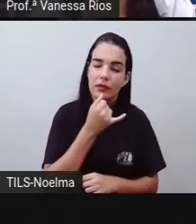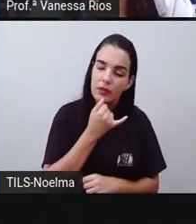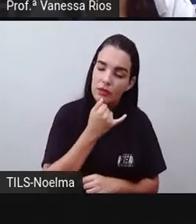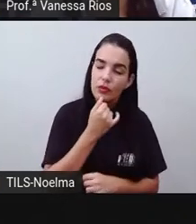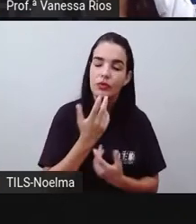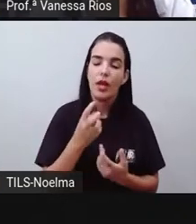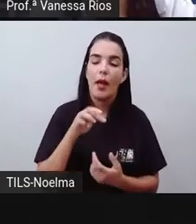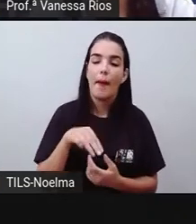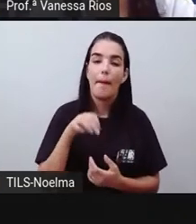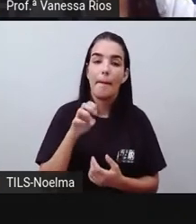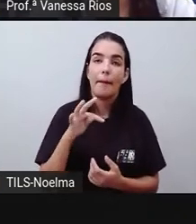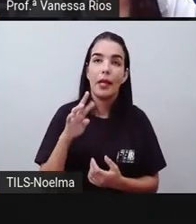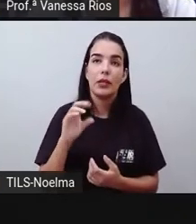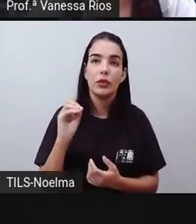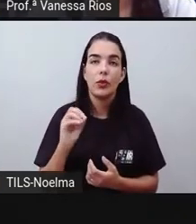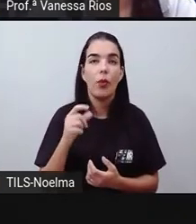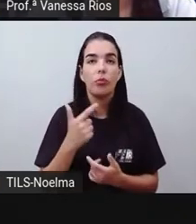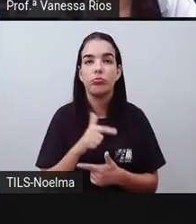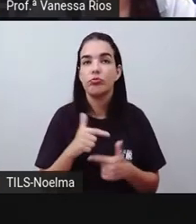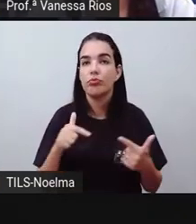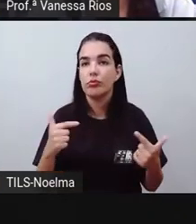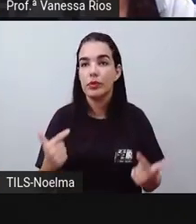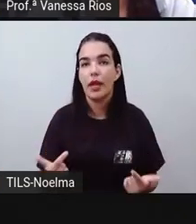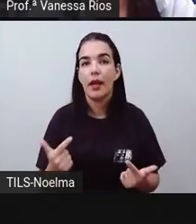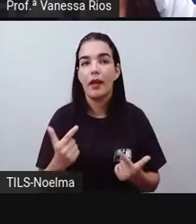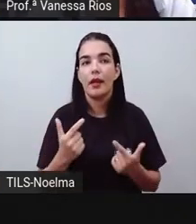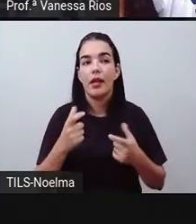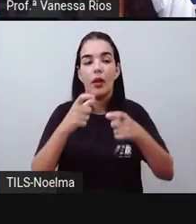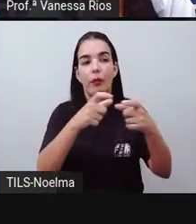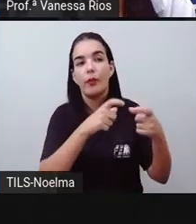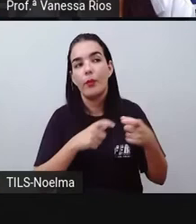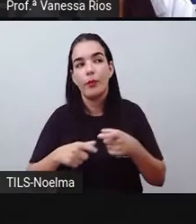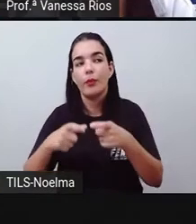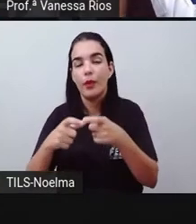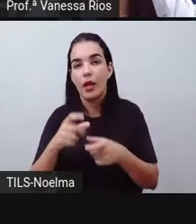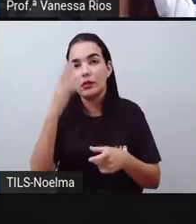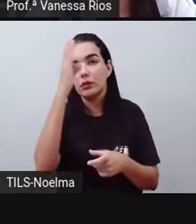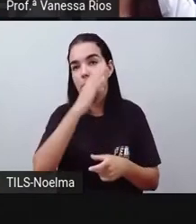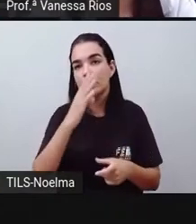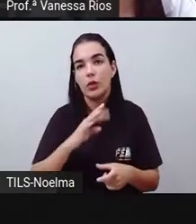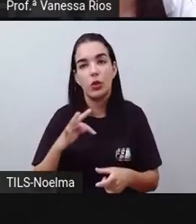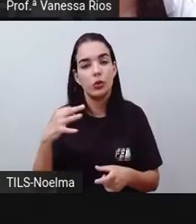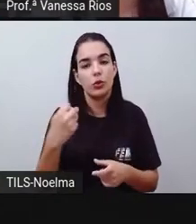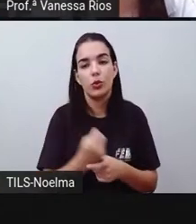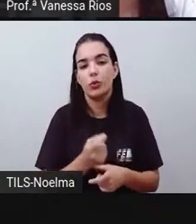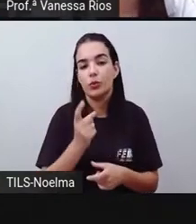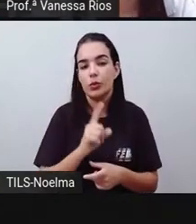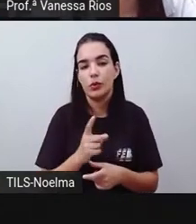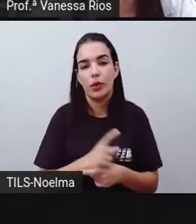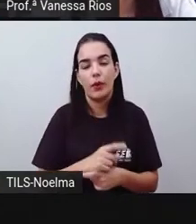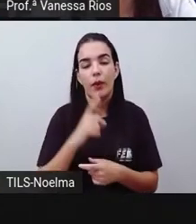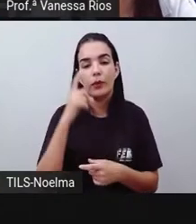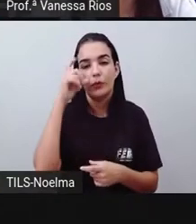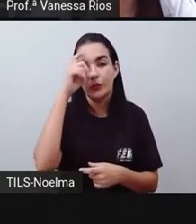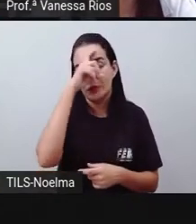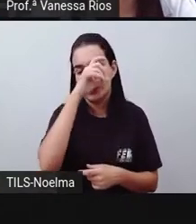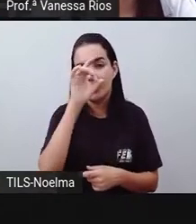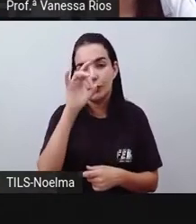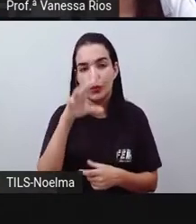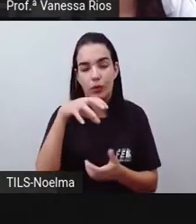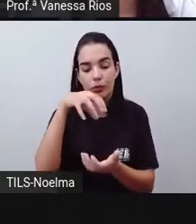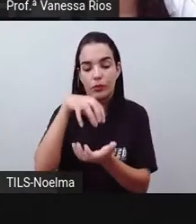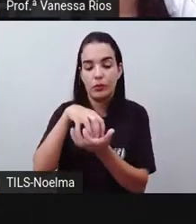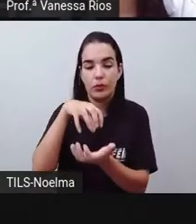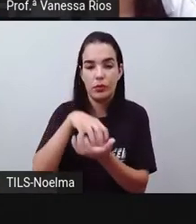metroviário, apesar de toda a sua habilidade em relação à velocidade, não é? A transportar as pessoas de forma segura,